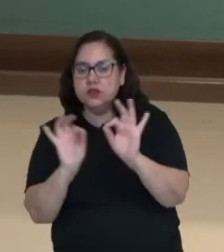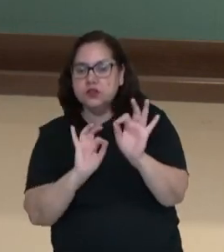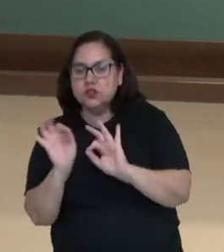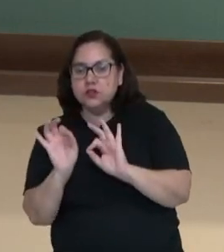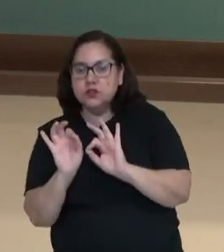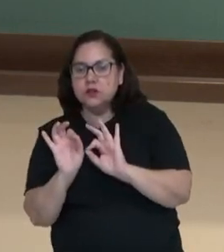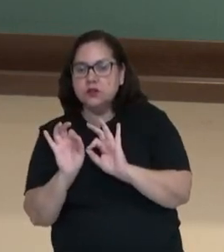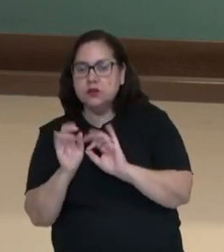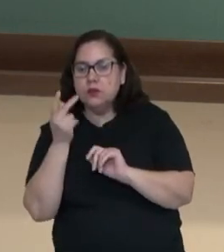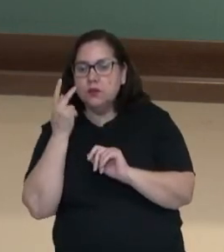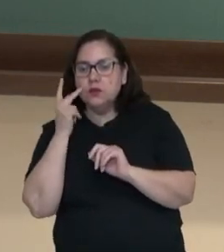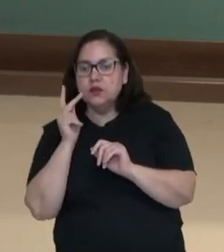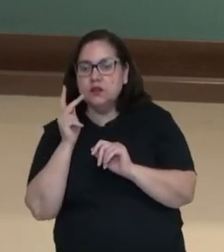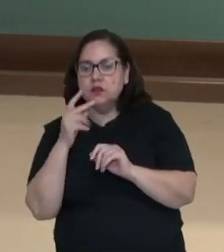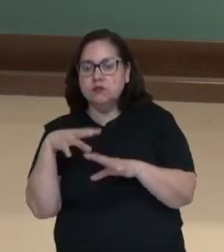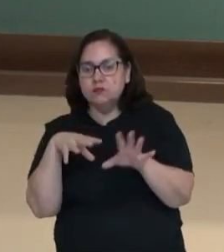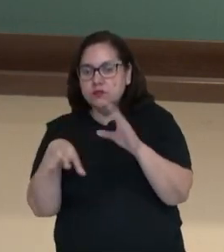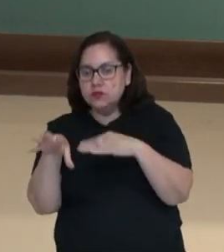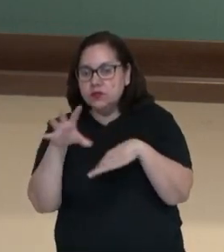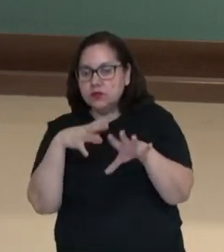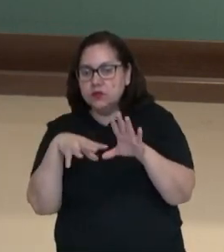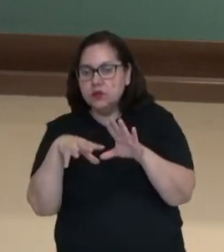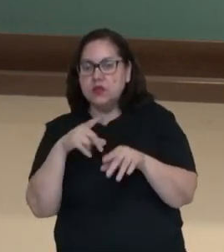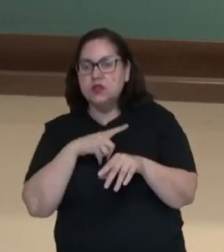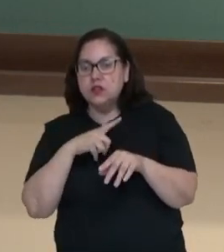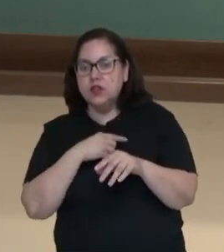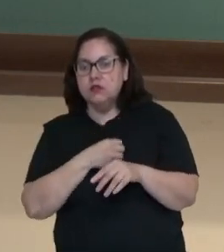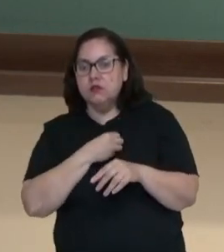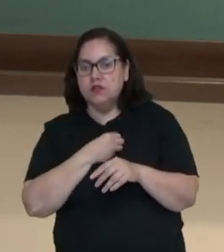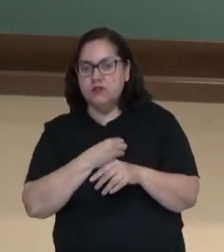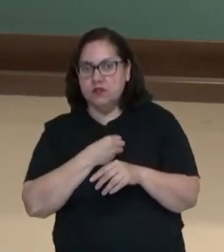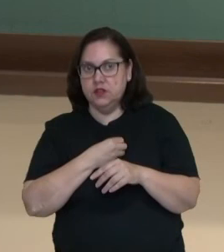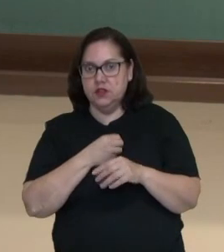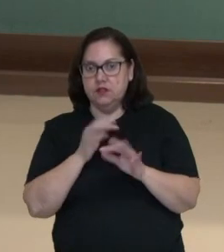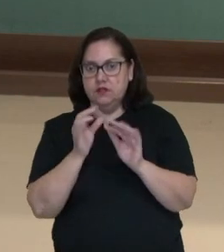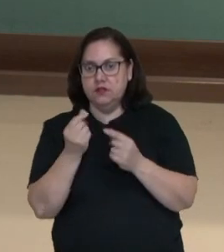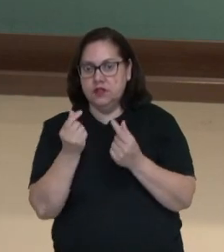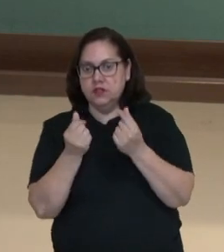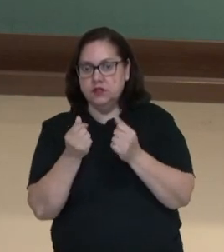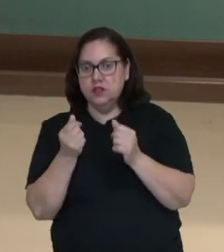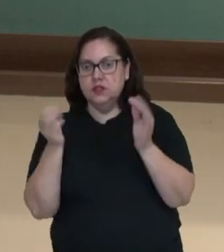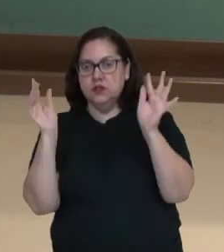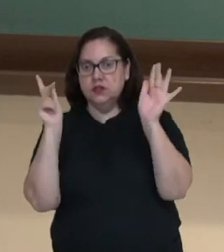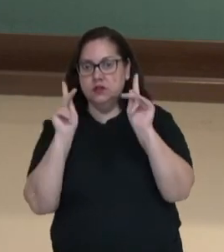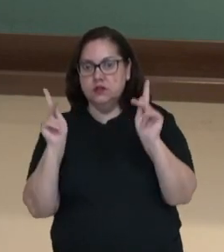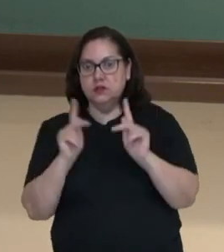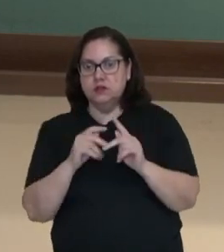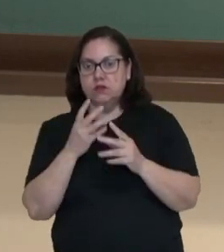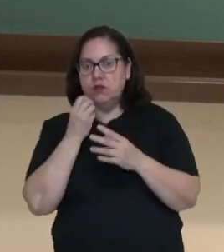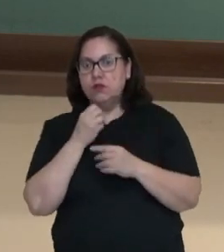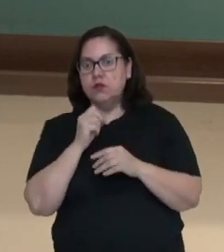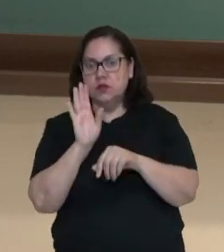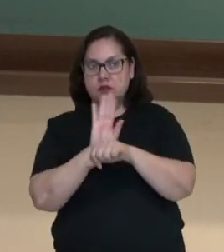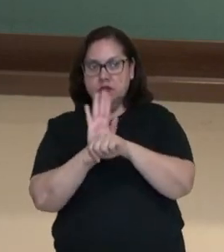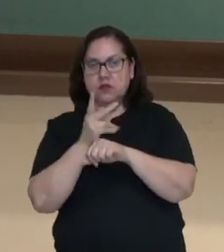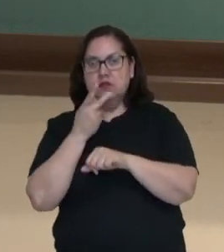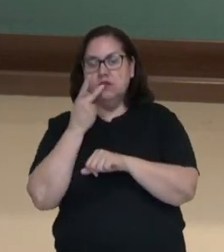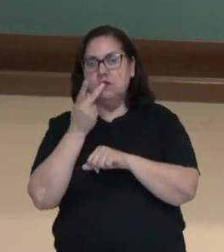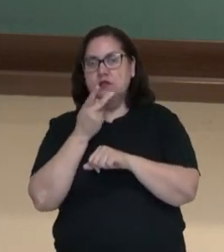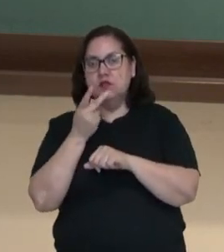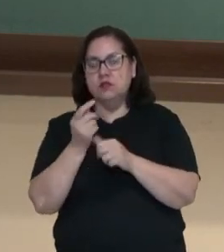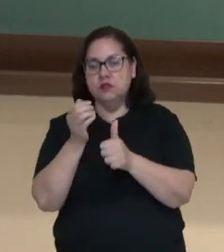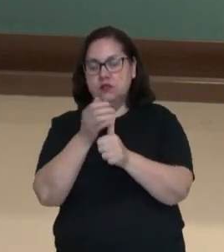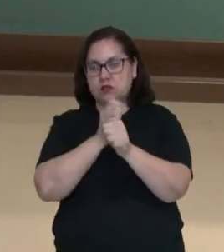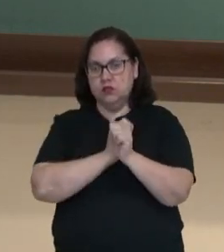para que a gente se organize e tenha uma vida financeira tranquila e confortável. Nesse vídeo nós falamos sobre